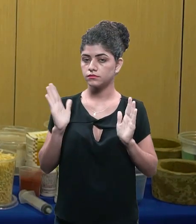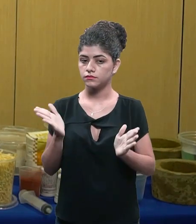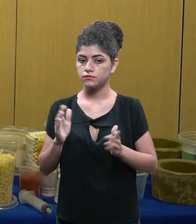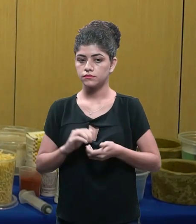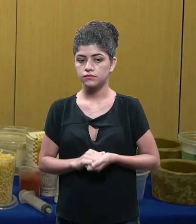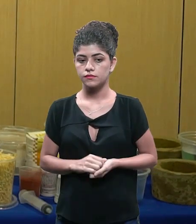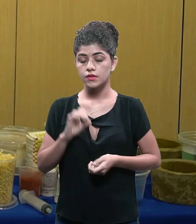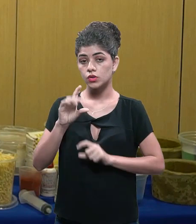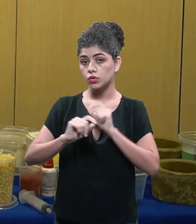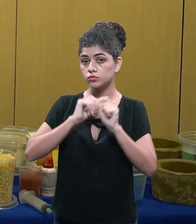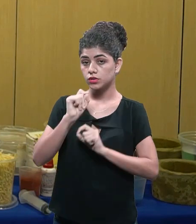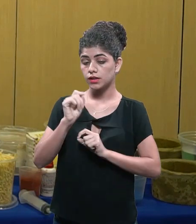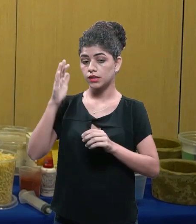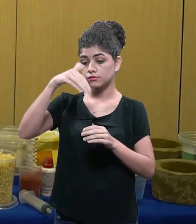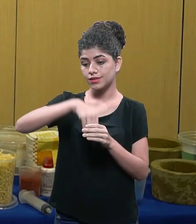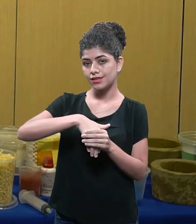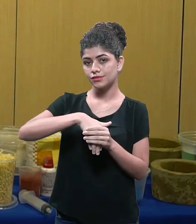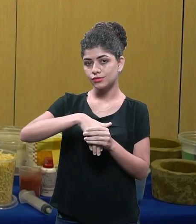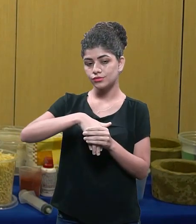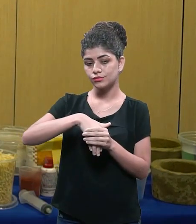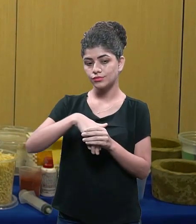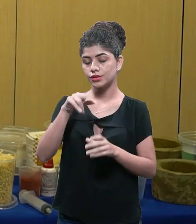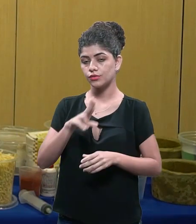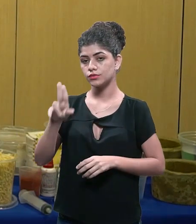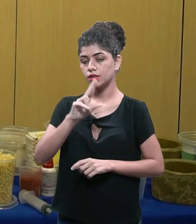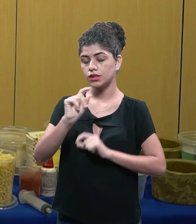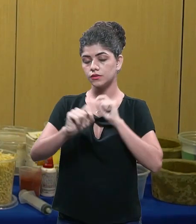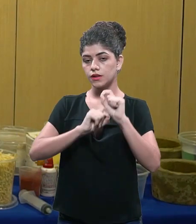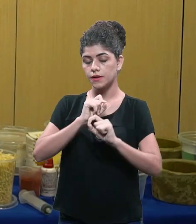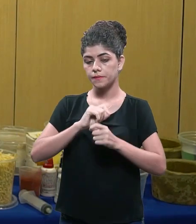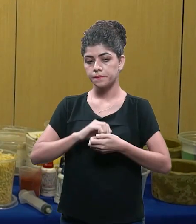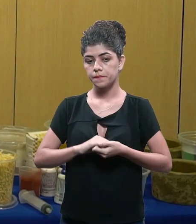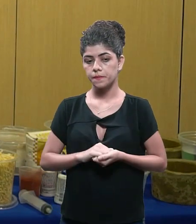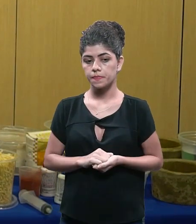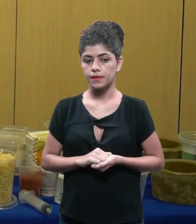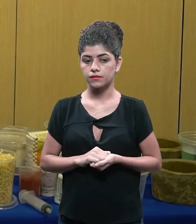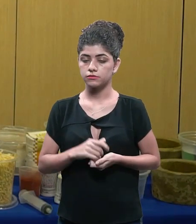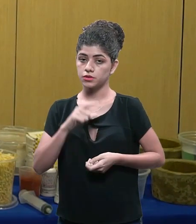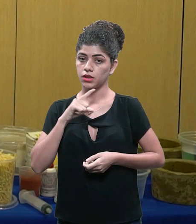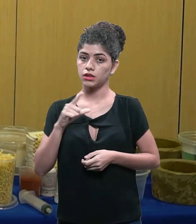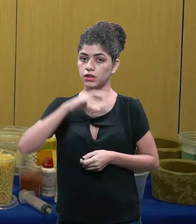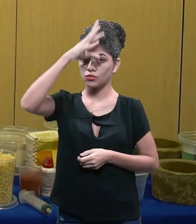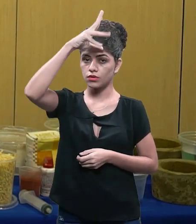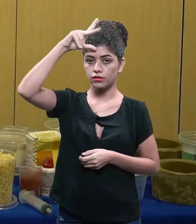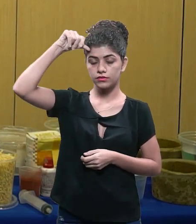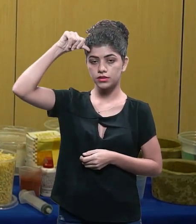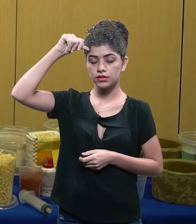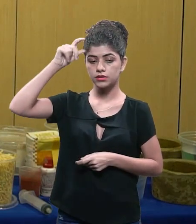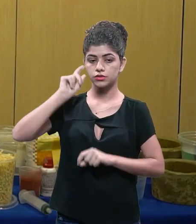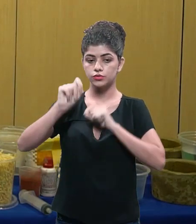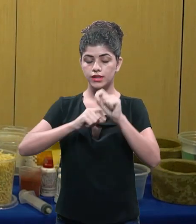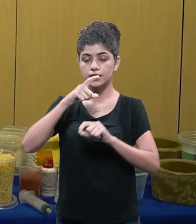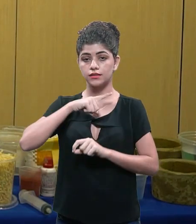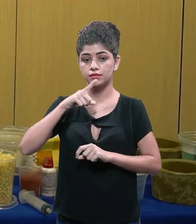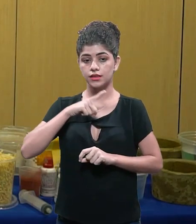tudo bem forma côncava só que a parte de dentro eu usei um litro de refrigerante